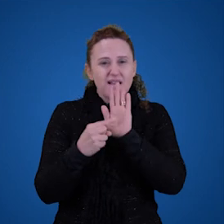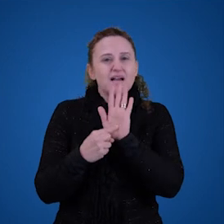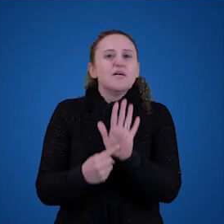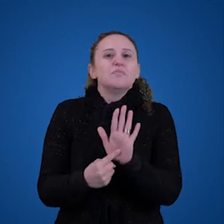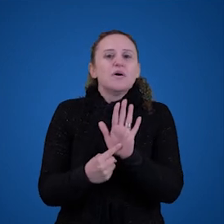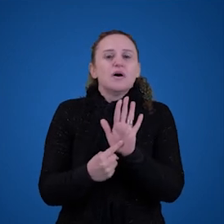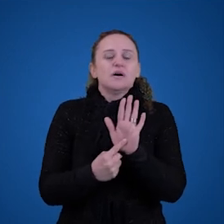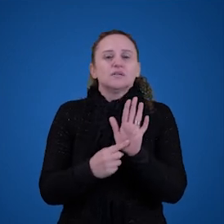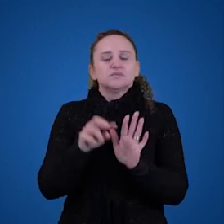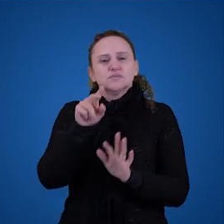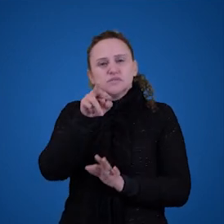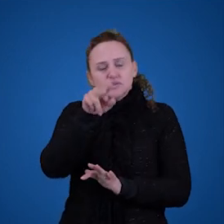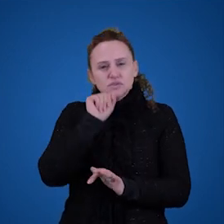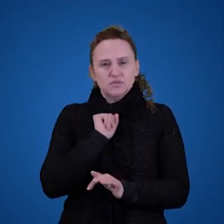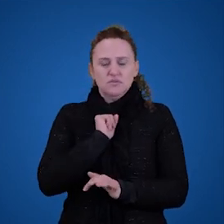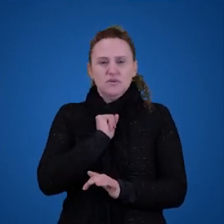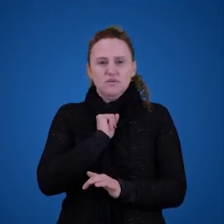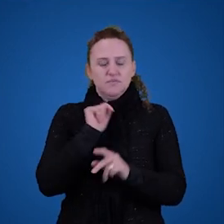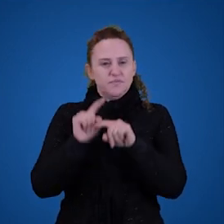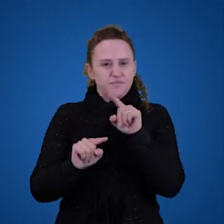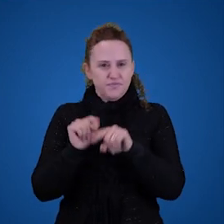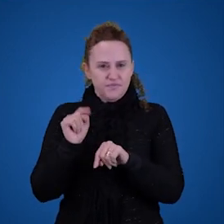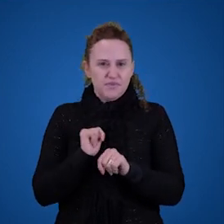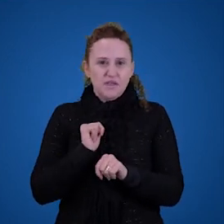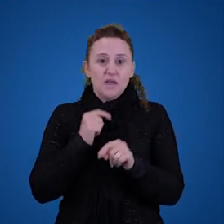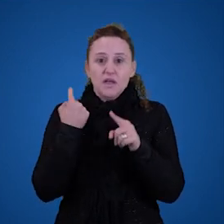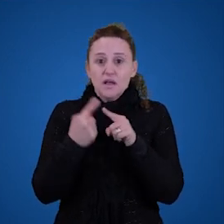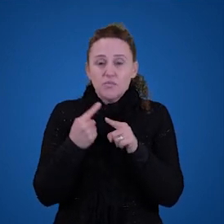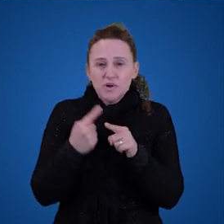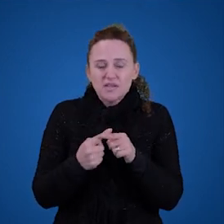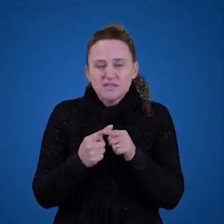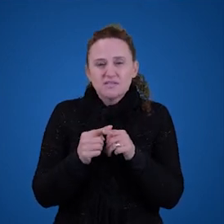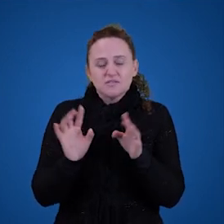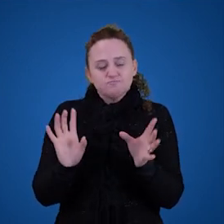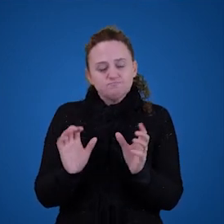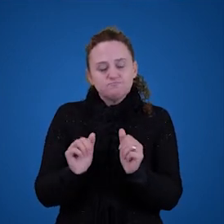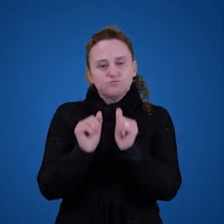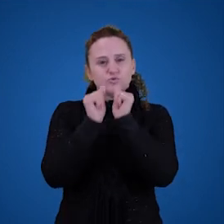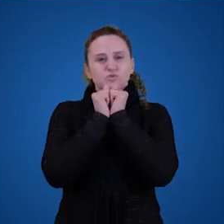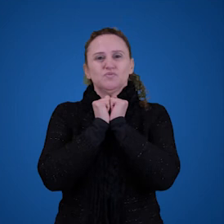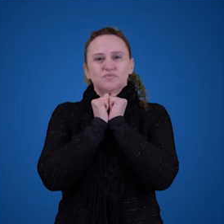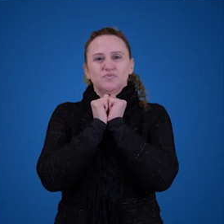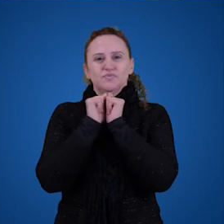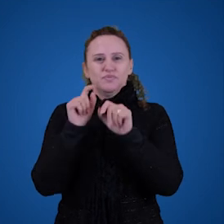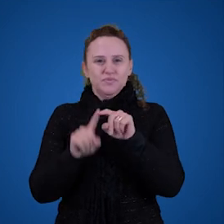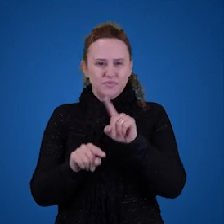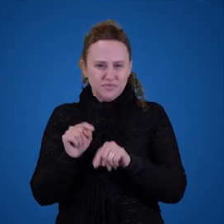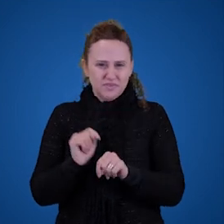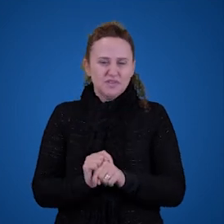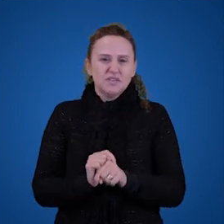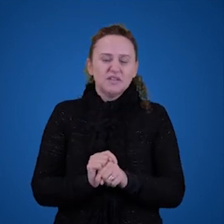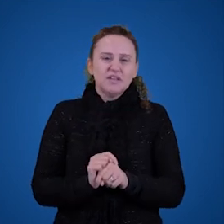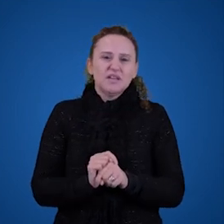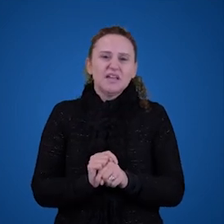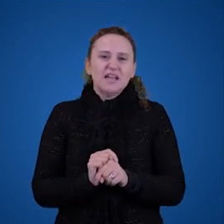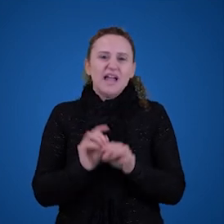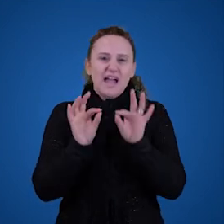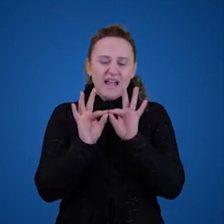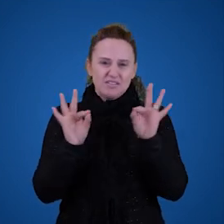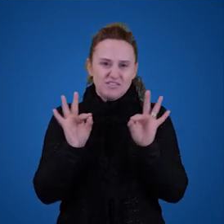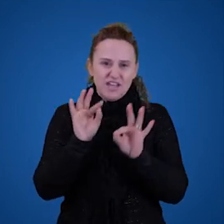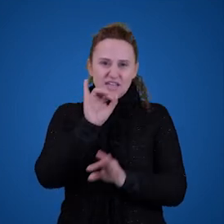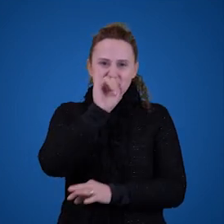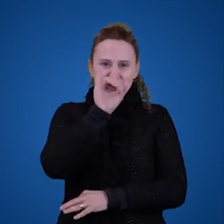o mesmo objeto segundo a TRS porque eles estão colados no mesmo objeto estrito senso a frase C